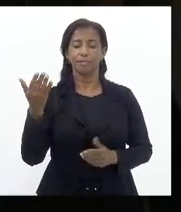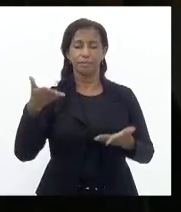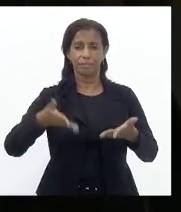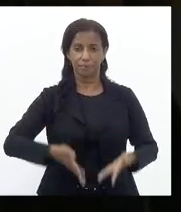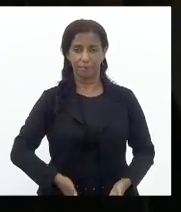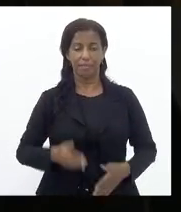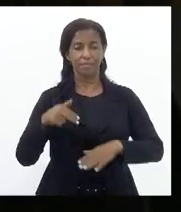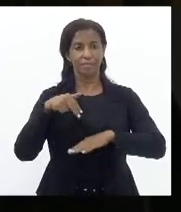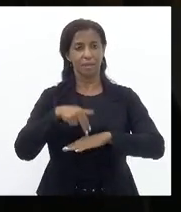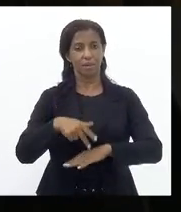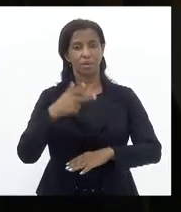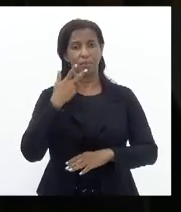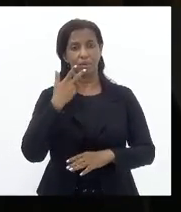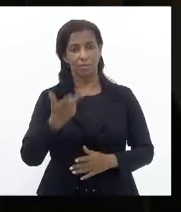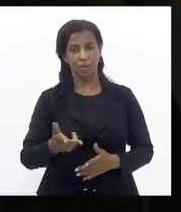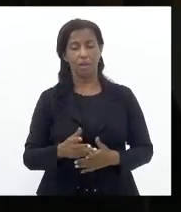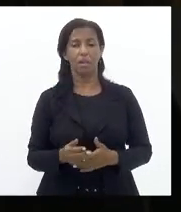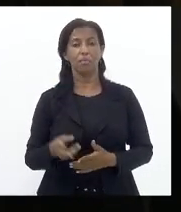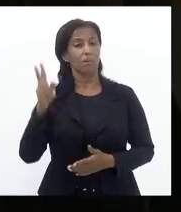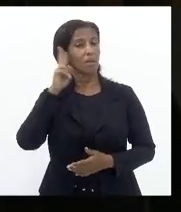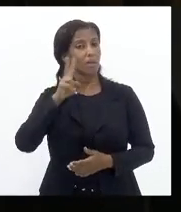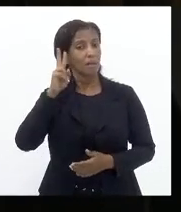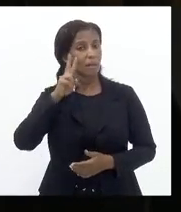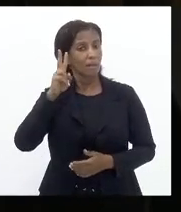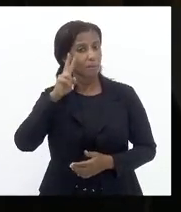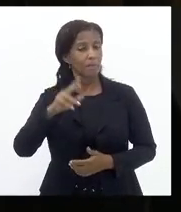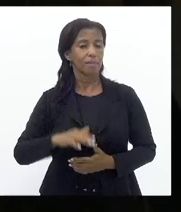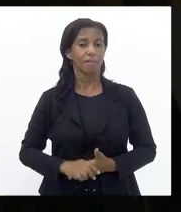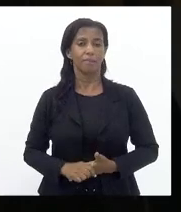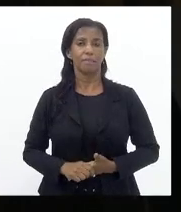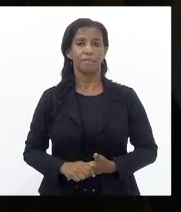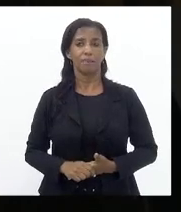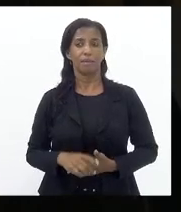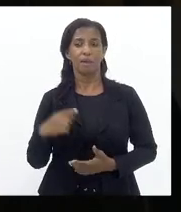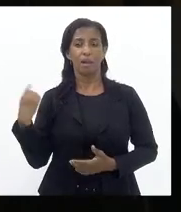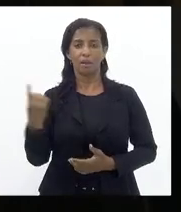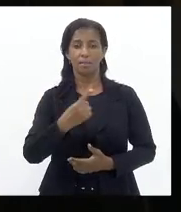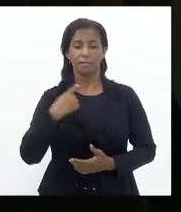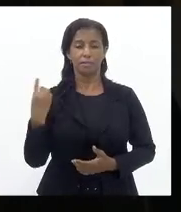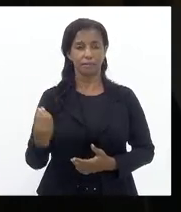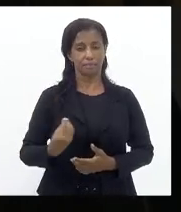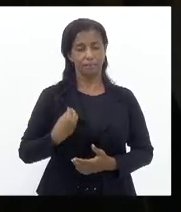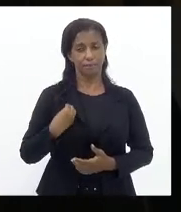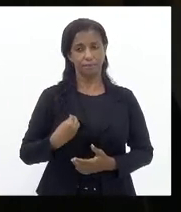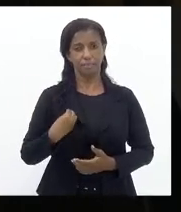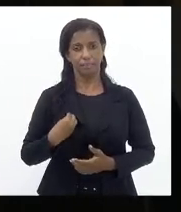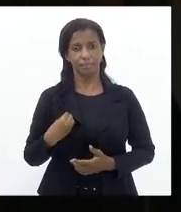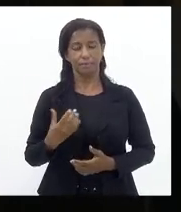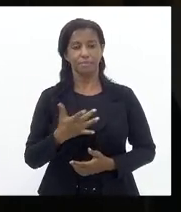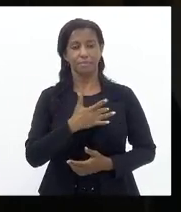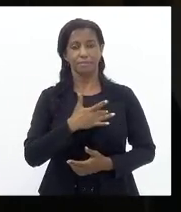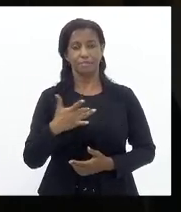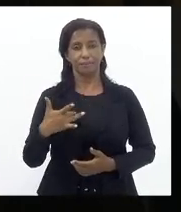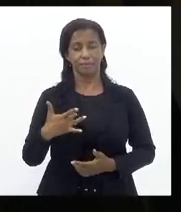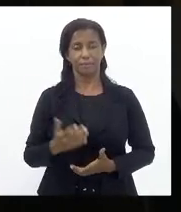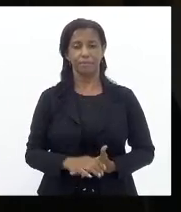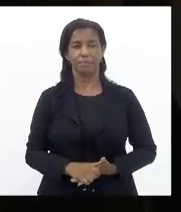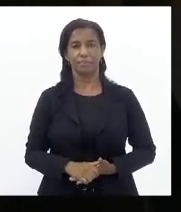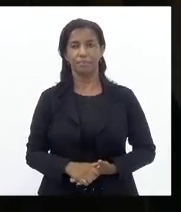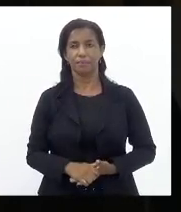Nessa tribuna Falando Frisando Sobre A nossa saúde Tia Ju Isso é muito importante